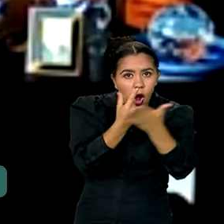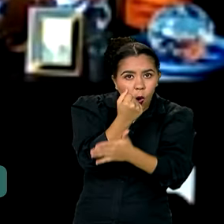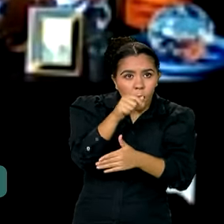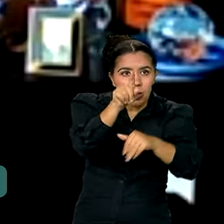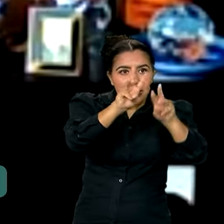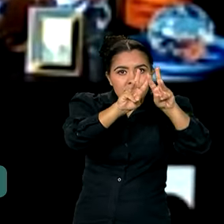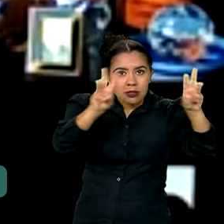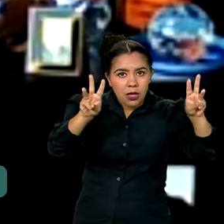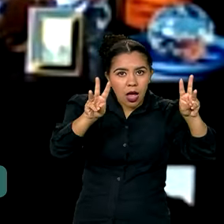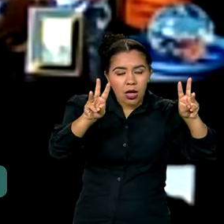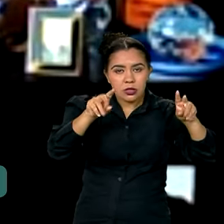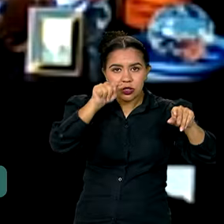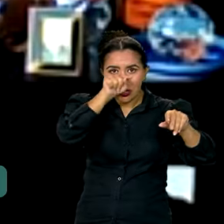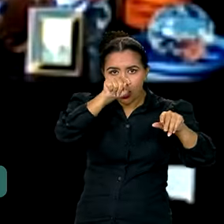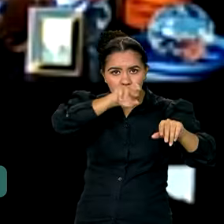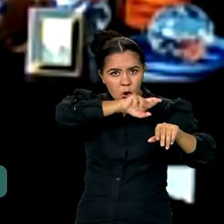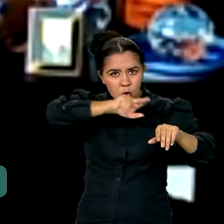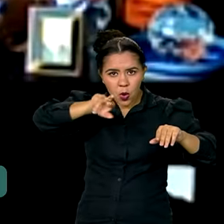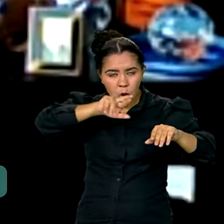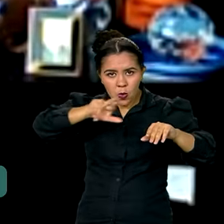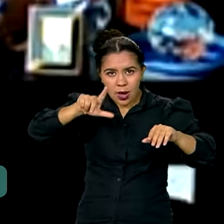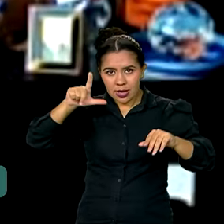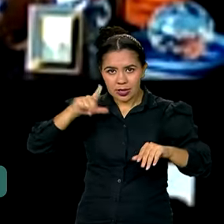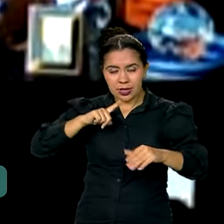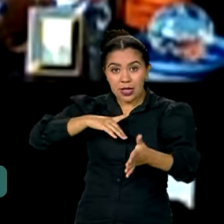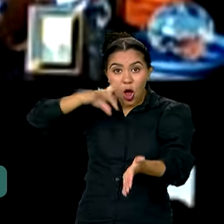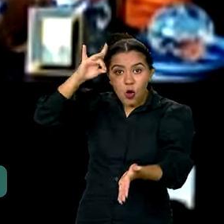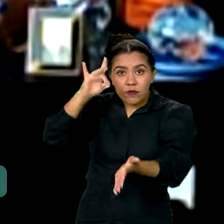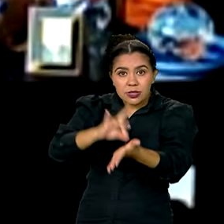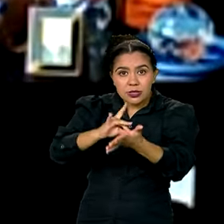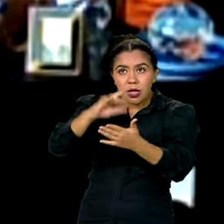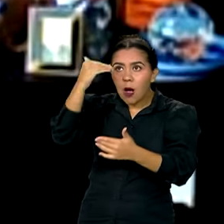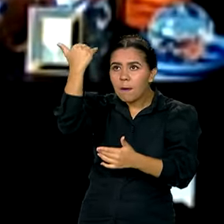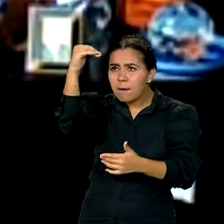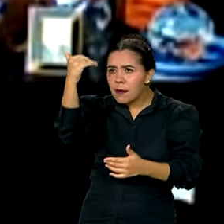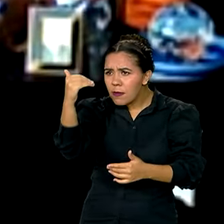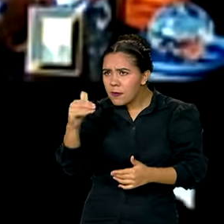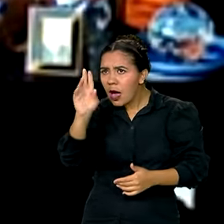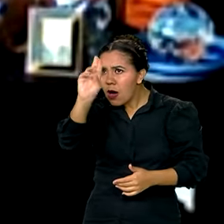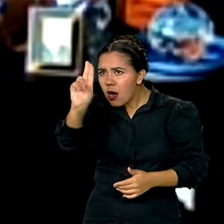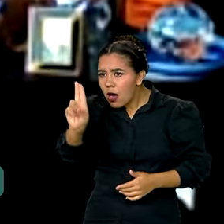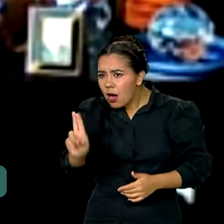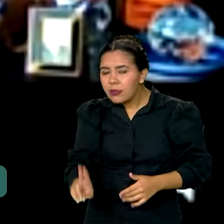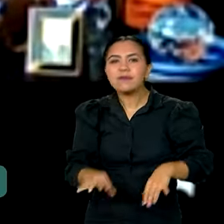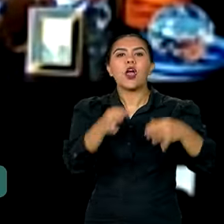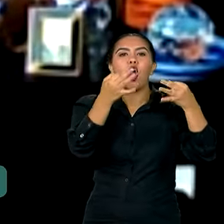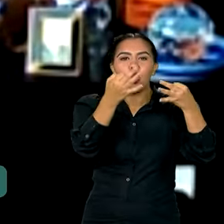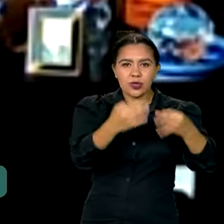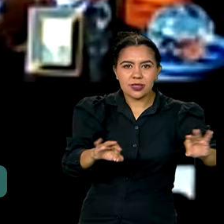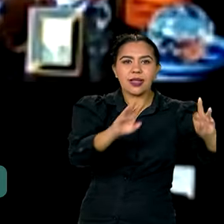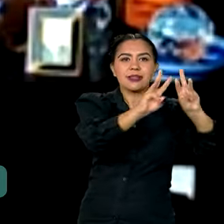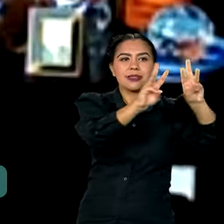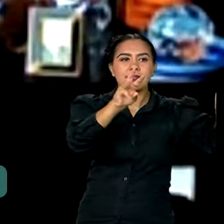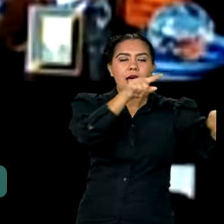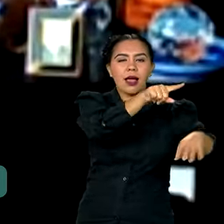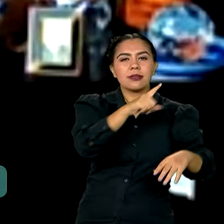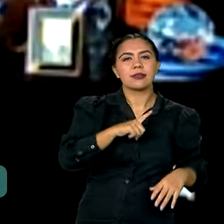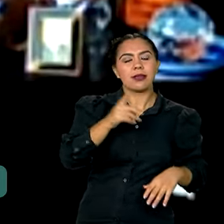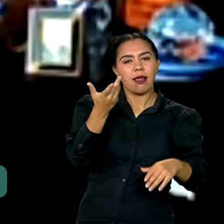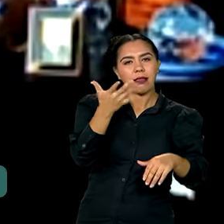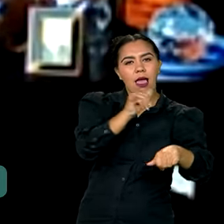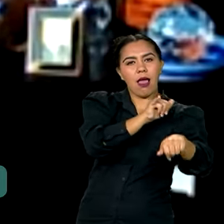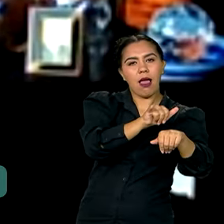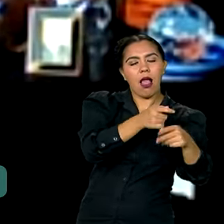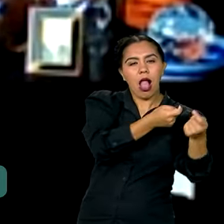ele não for um endereço que está nessa listagem oficial da Receita, com certeza é um site que está tentando se valer dessa